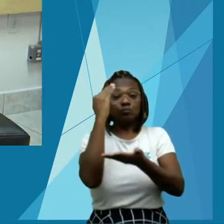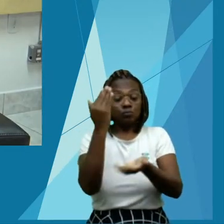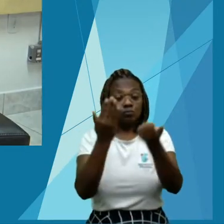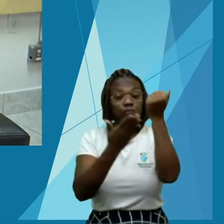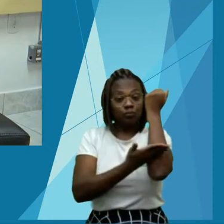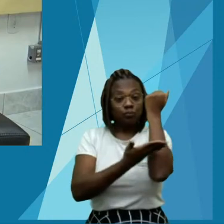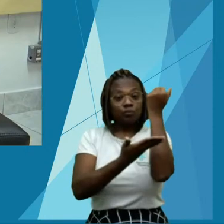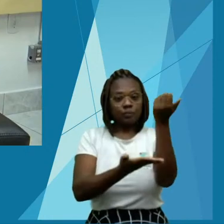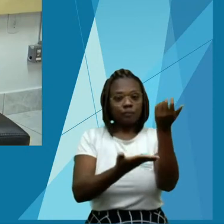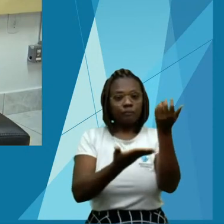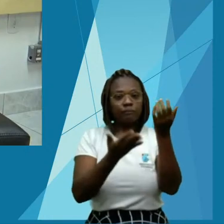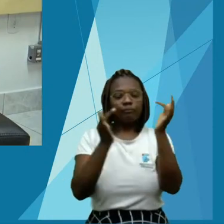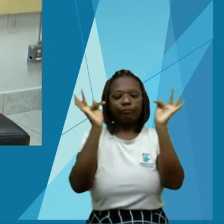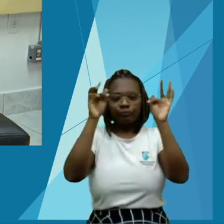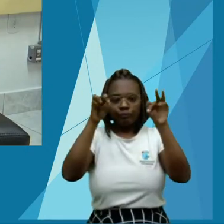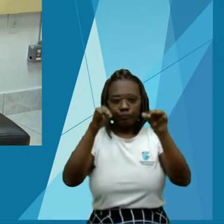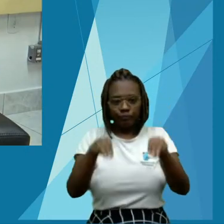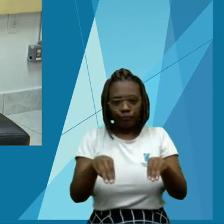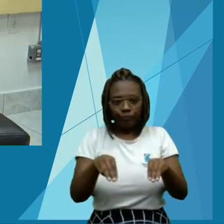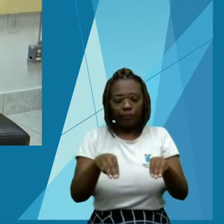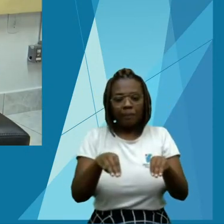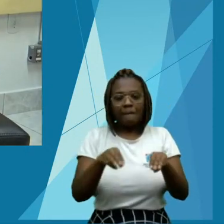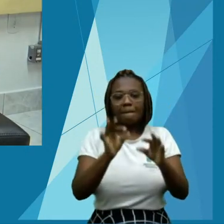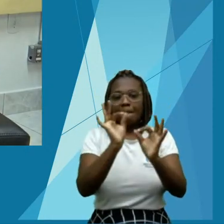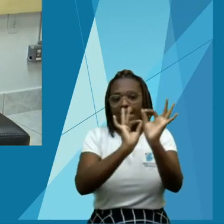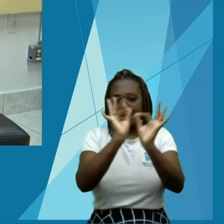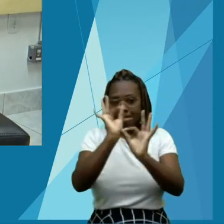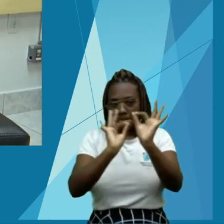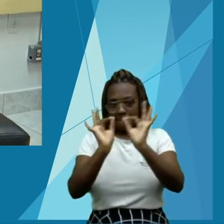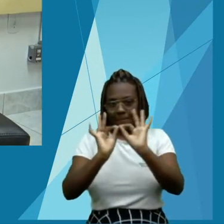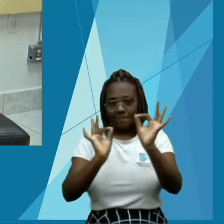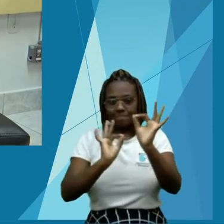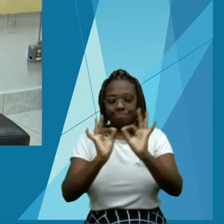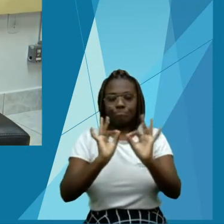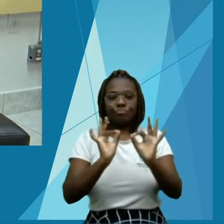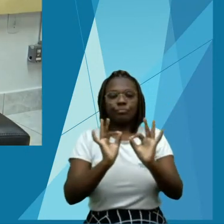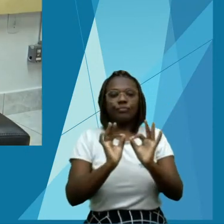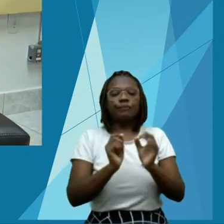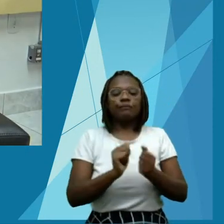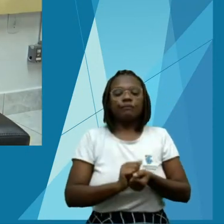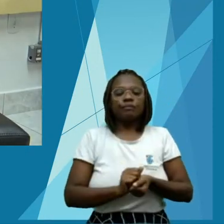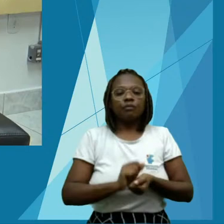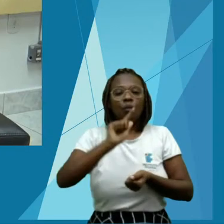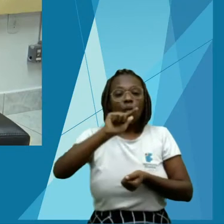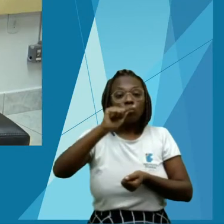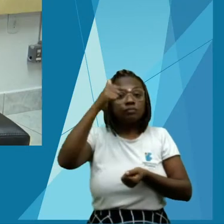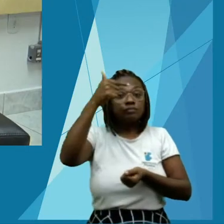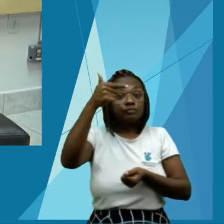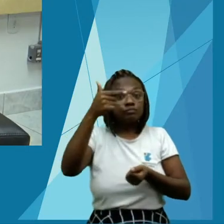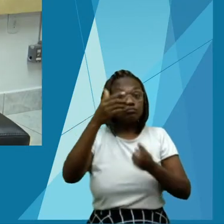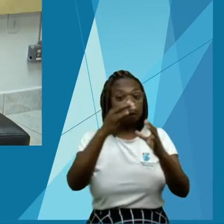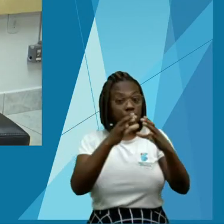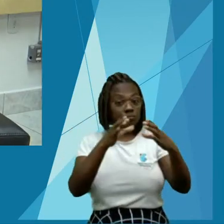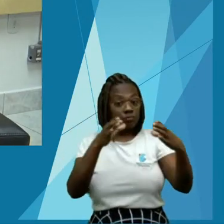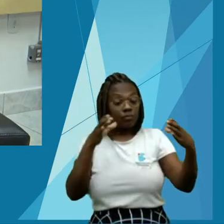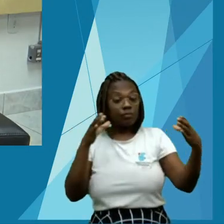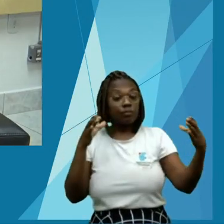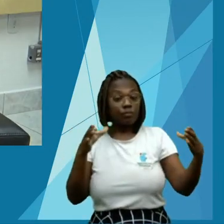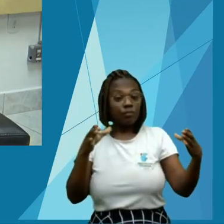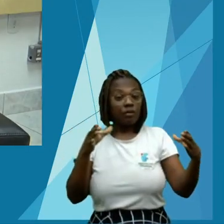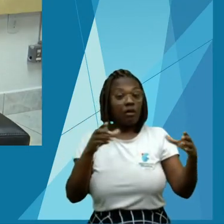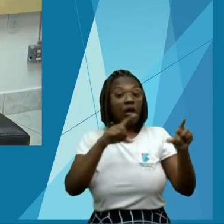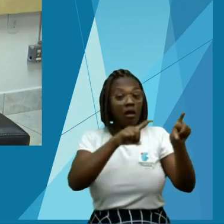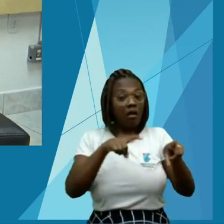de temas ligados à agricultura indígena, dos Caxinawá do Omaitá, os Caxinawá de Nova Olinda.